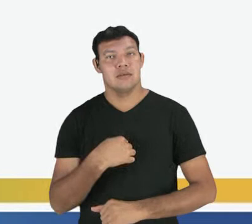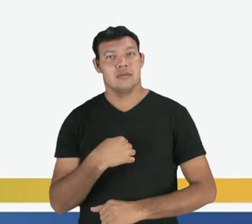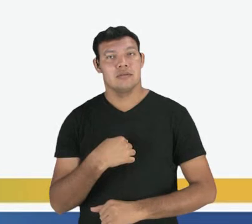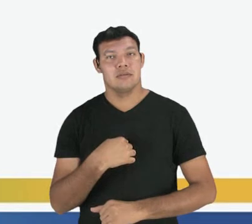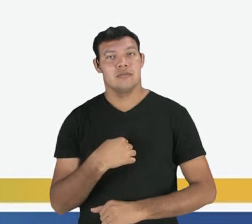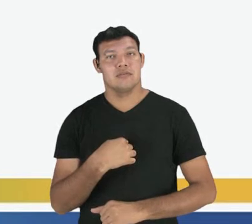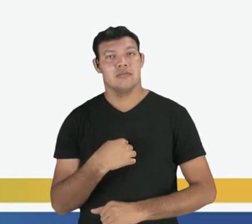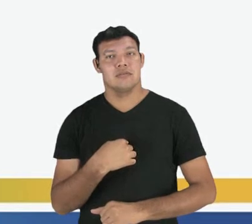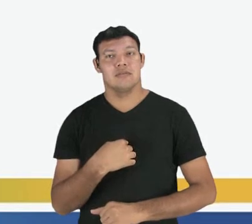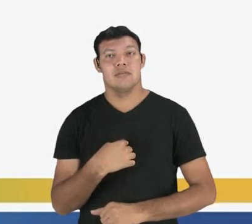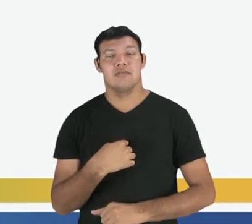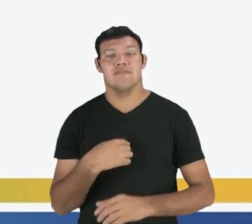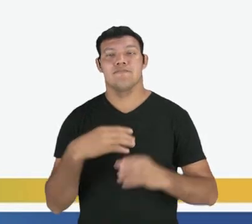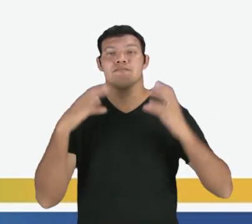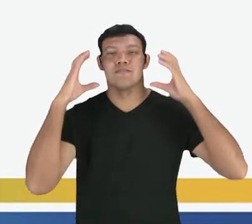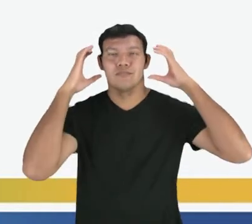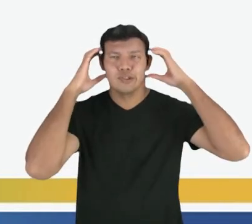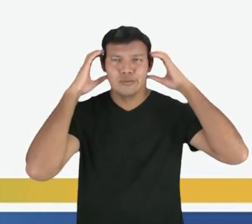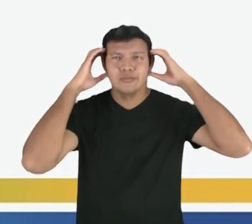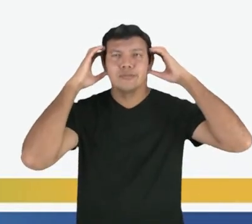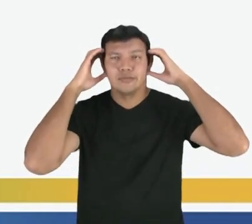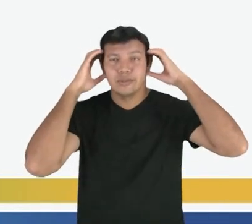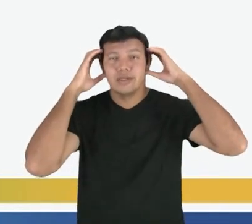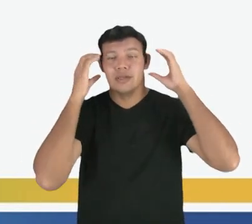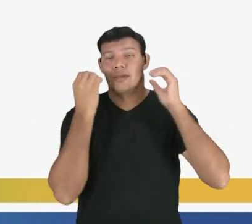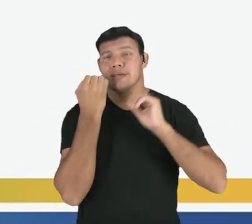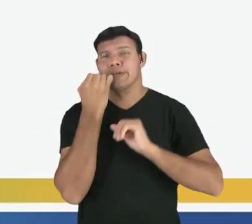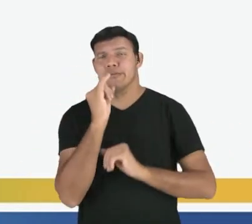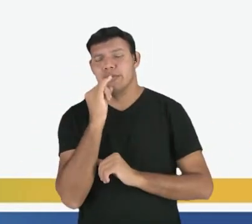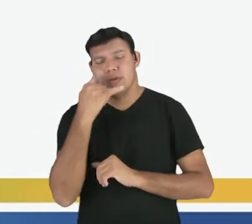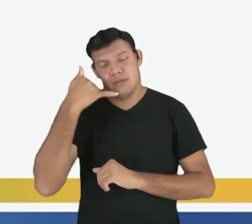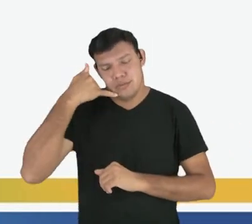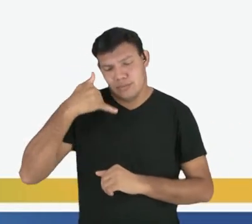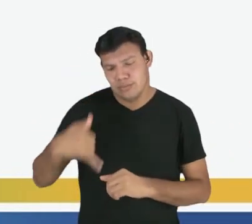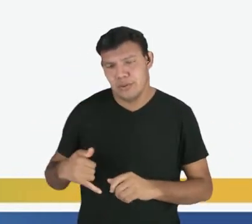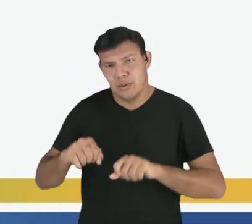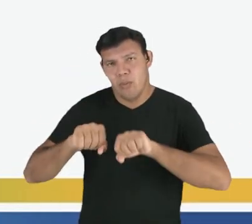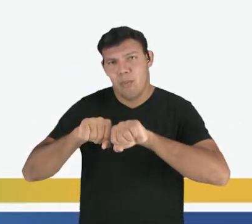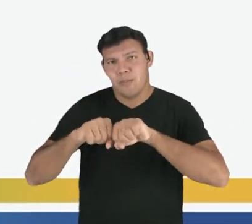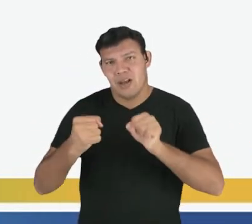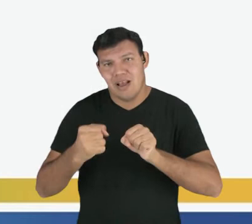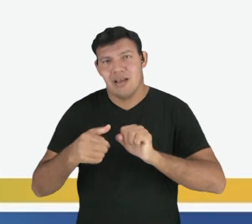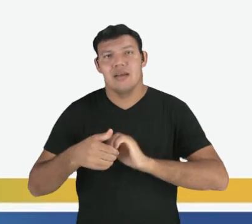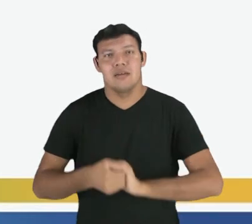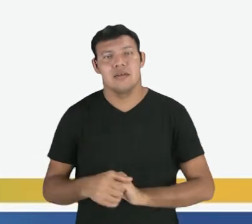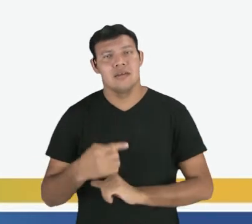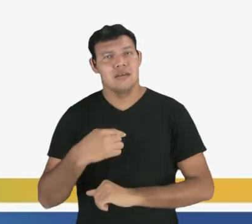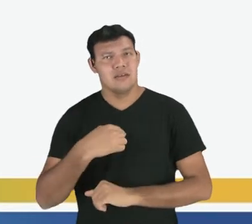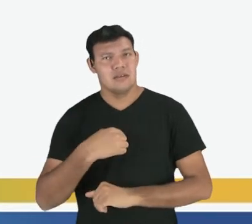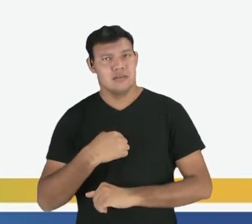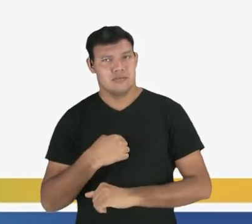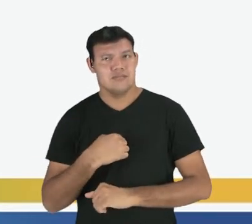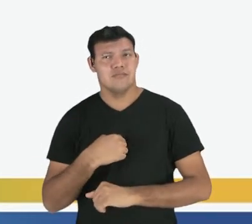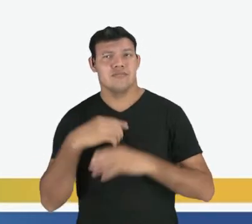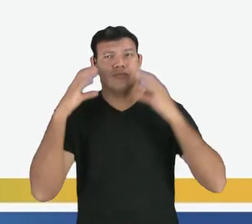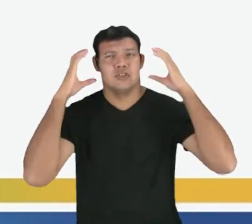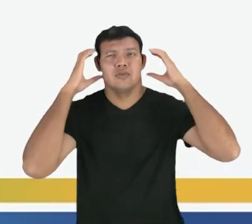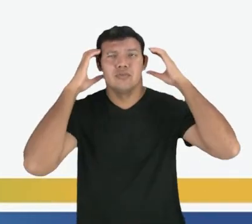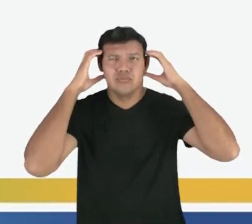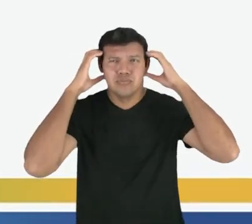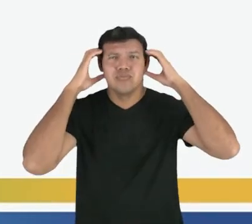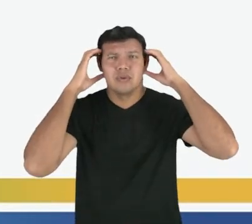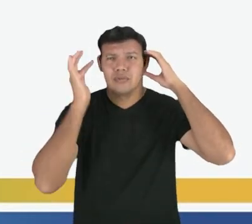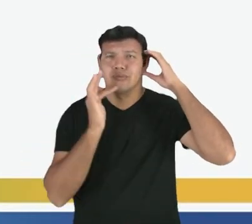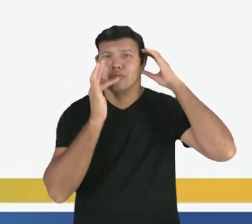se o meu celular não tivesse quebrado. Eu ouviria música. Essa ação